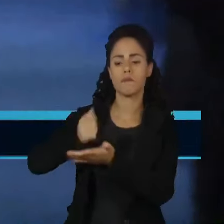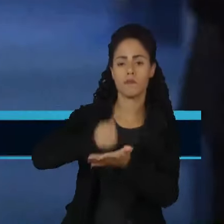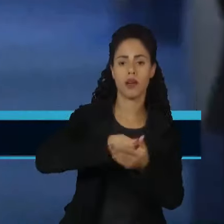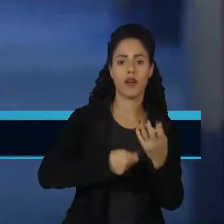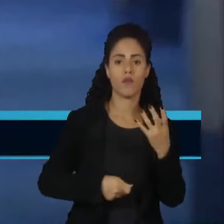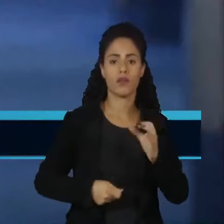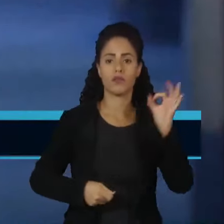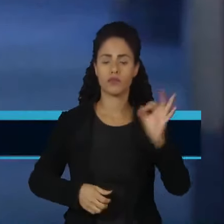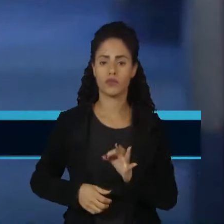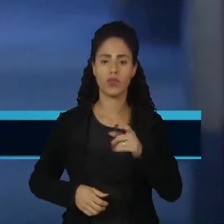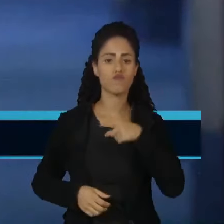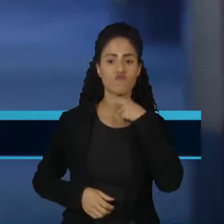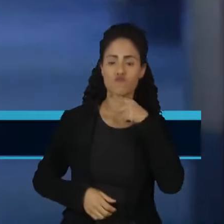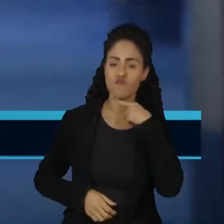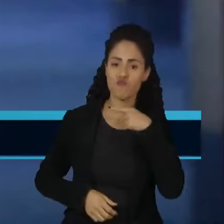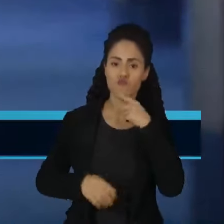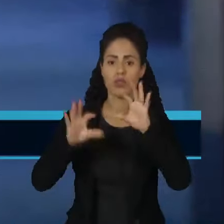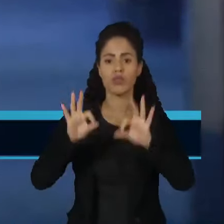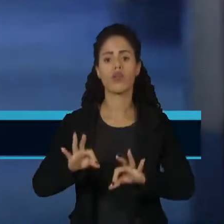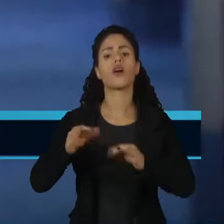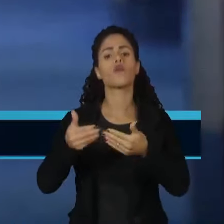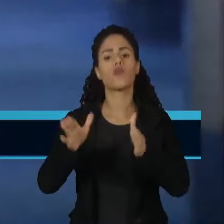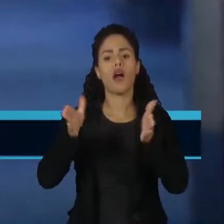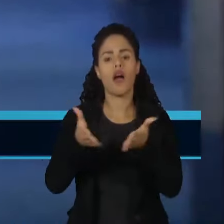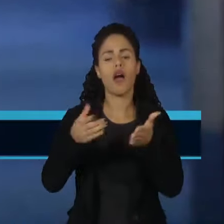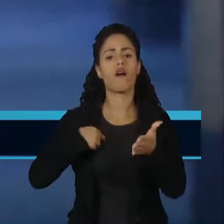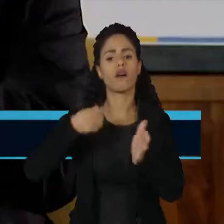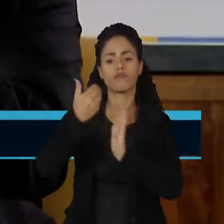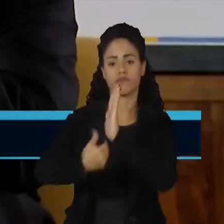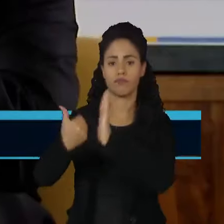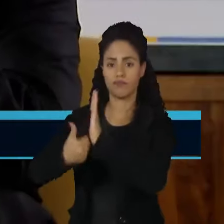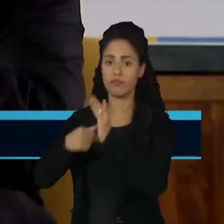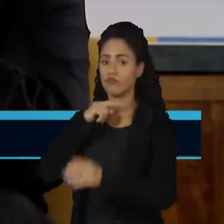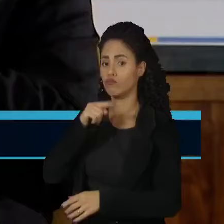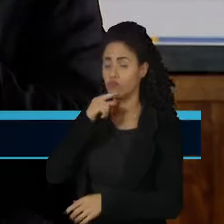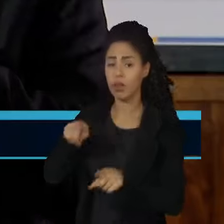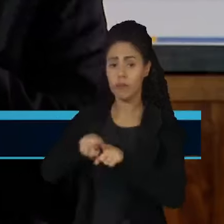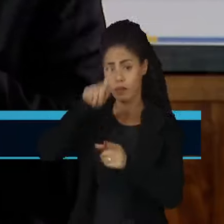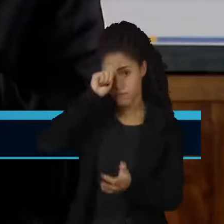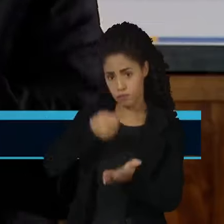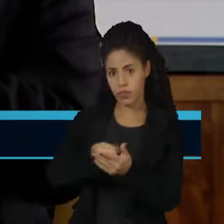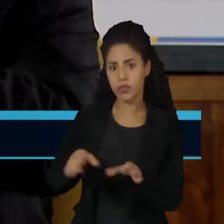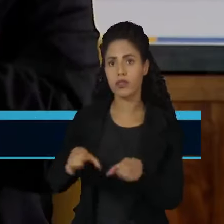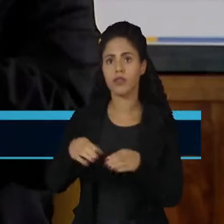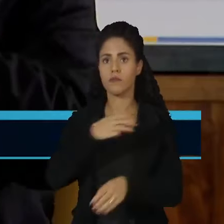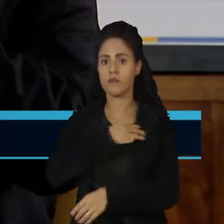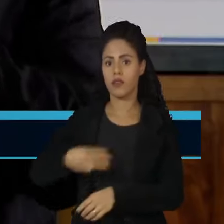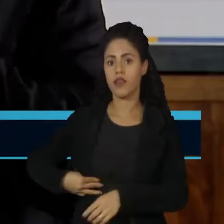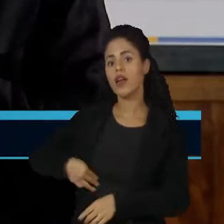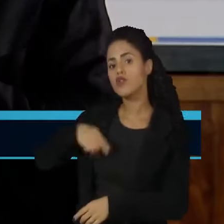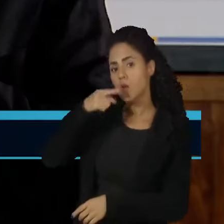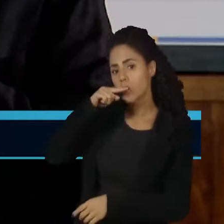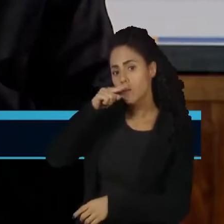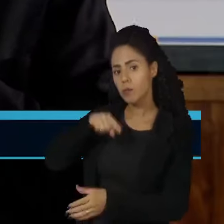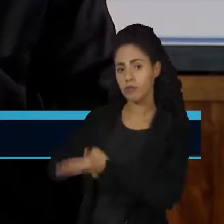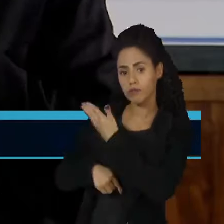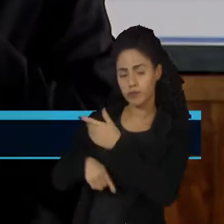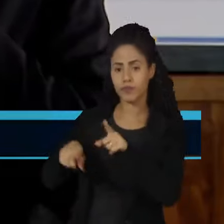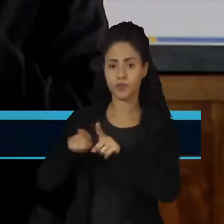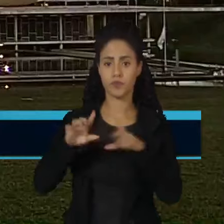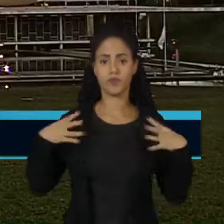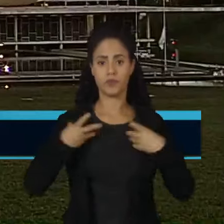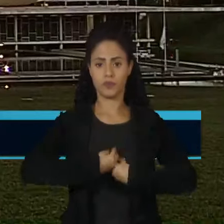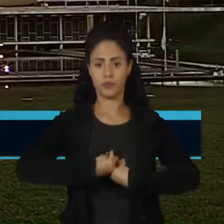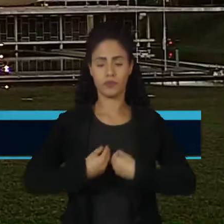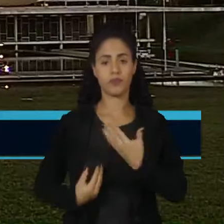40% da fatura aberta pela desoneração. Uma decisão do ministro Edson Fachin do Supremo Tribunal